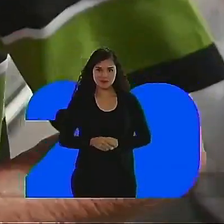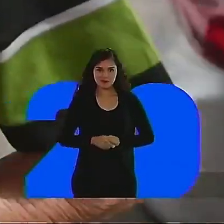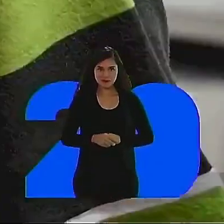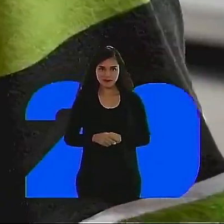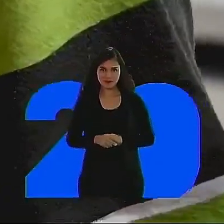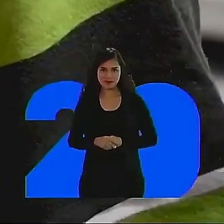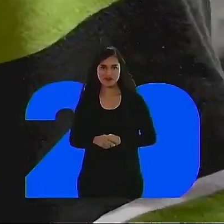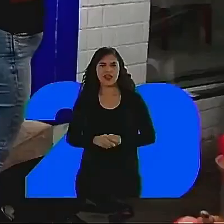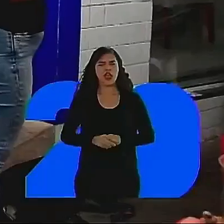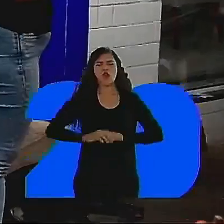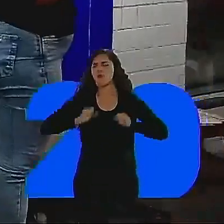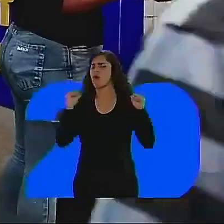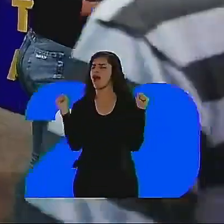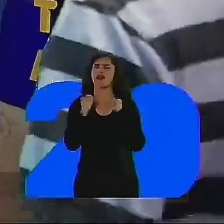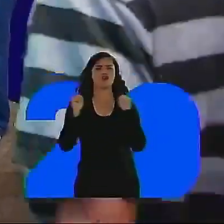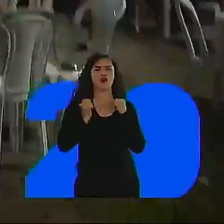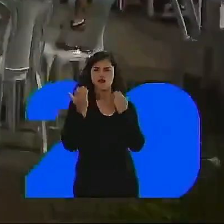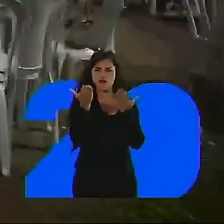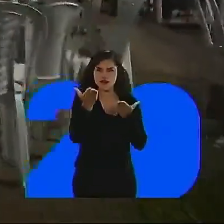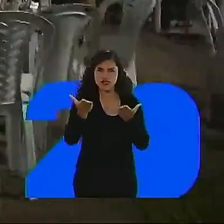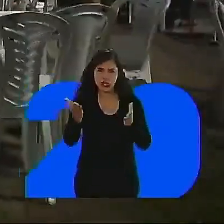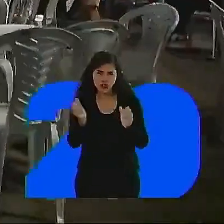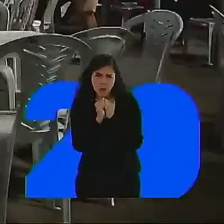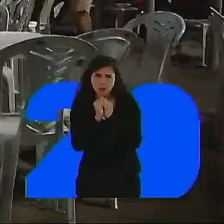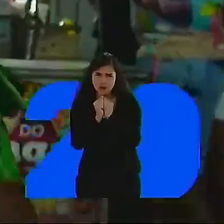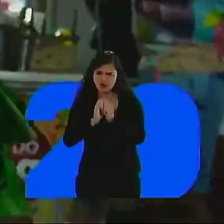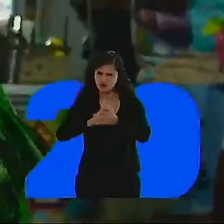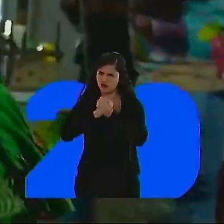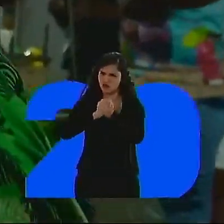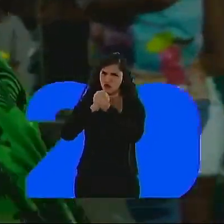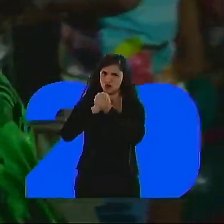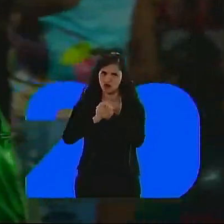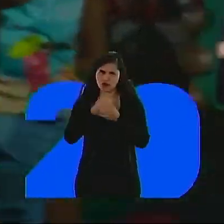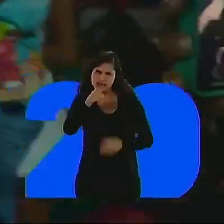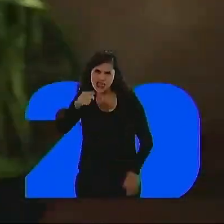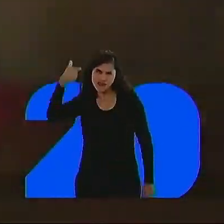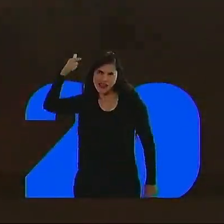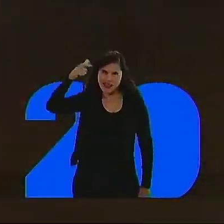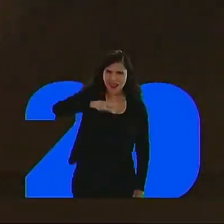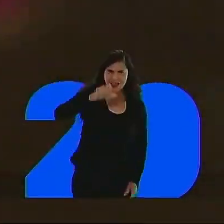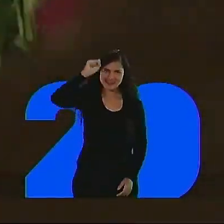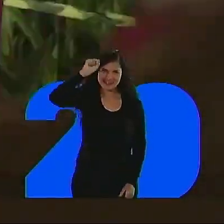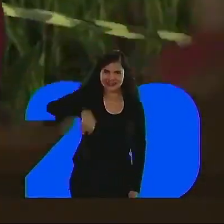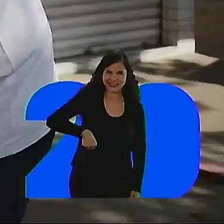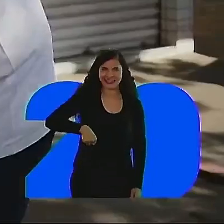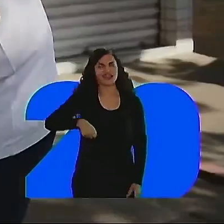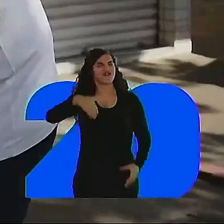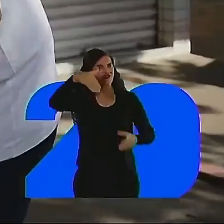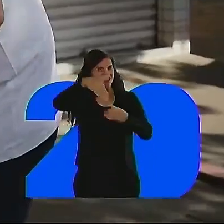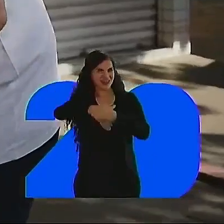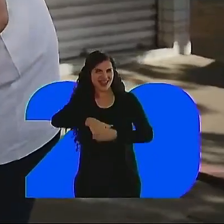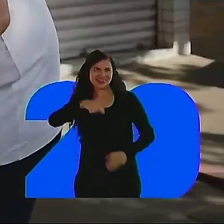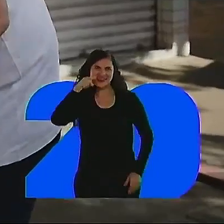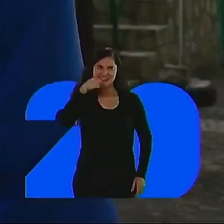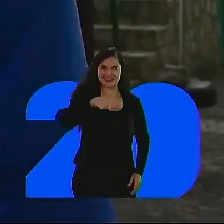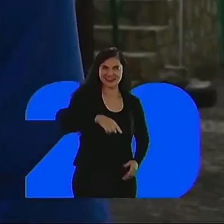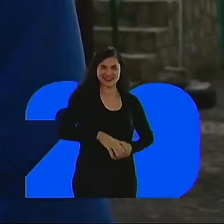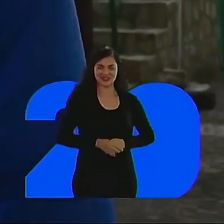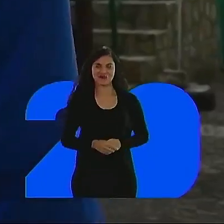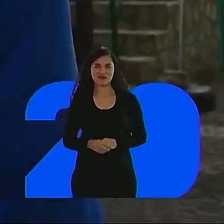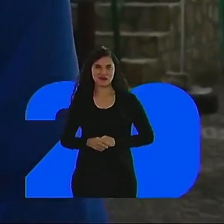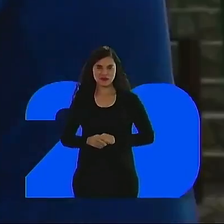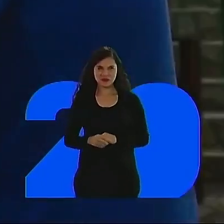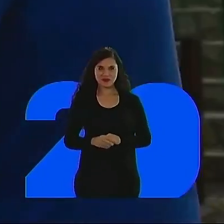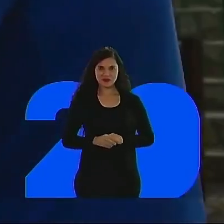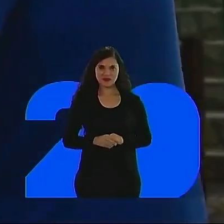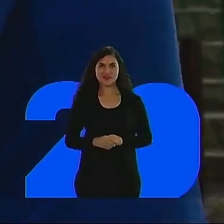Quantos aqui? Esse é seu fã. Você eu abro. Vai ganhar, meu fã. Com ele vai o meu. Vai ganhar e não de rejeição. Você